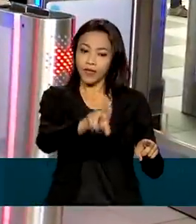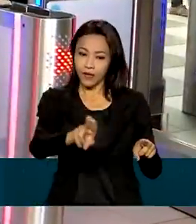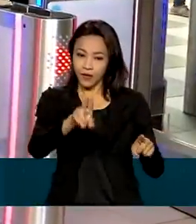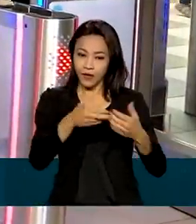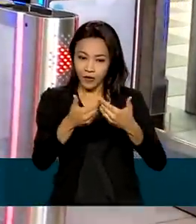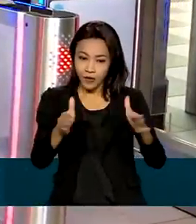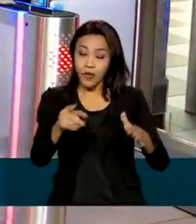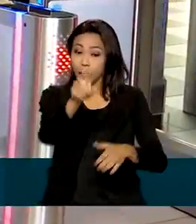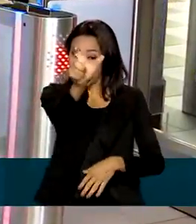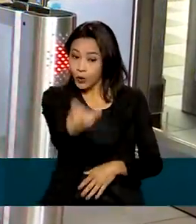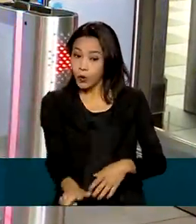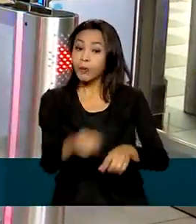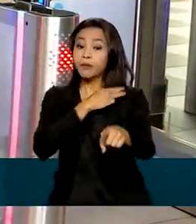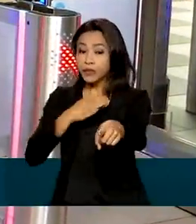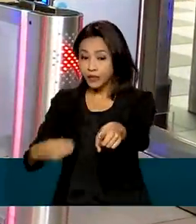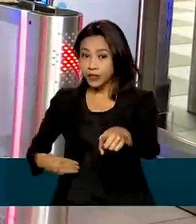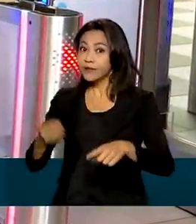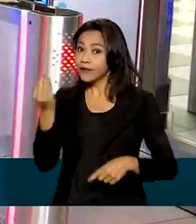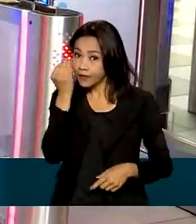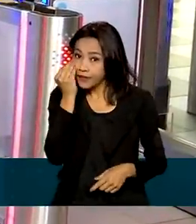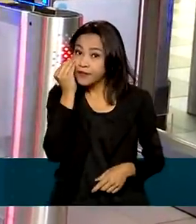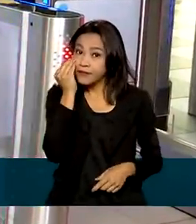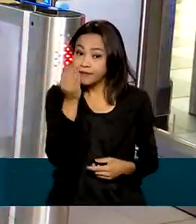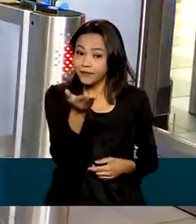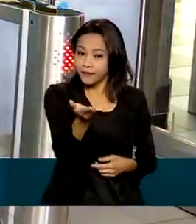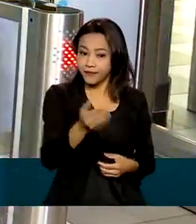O ministro da infraestrutura testou o novo sistema.